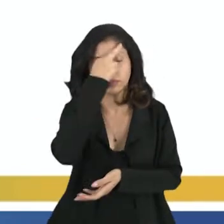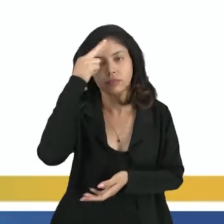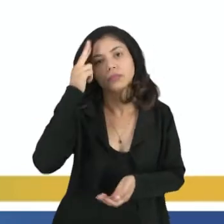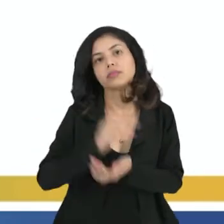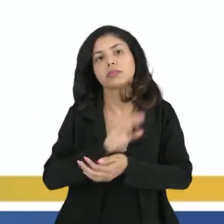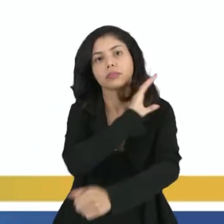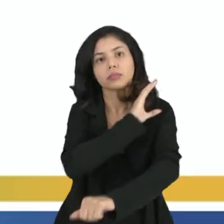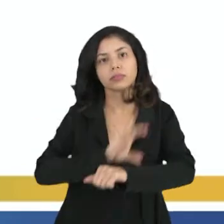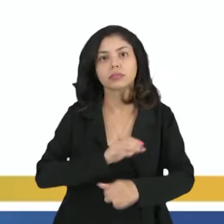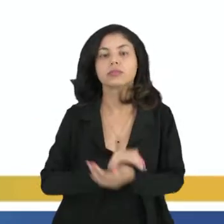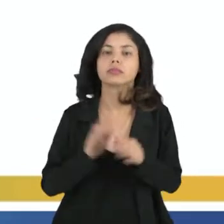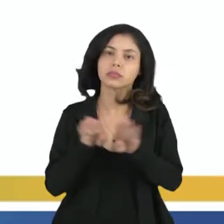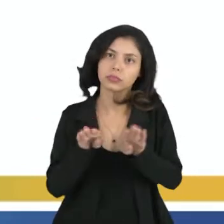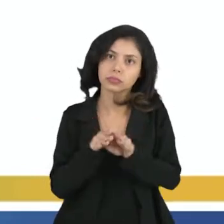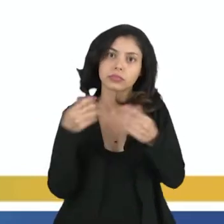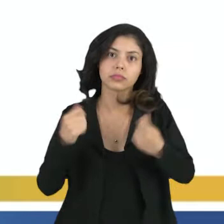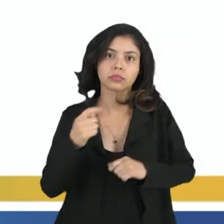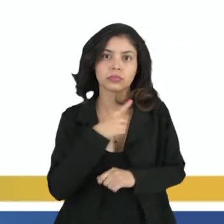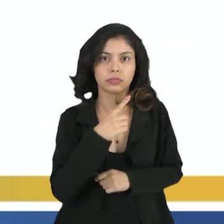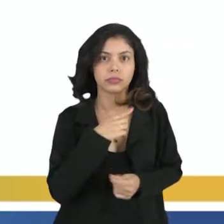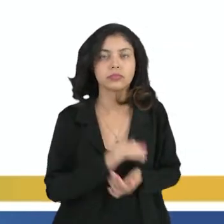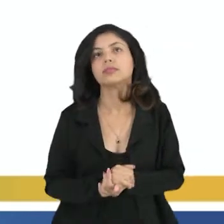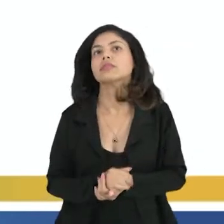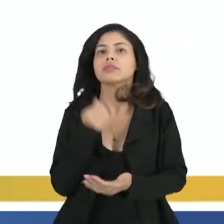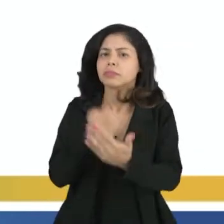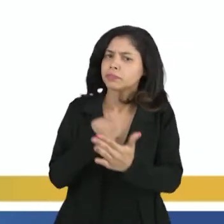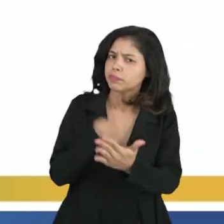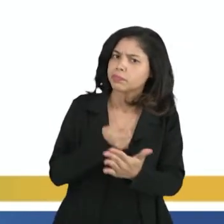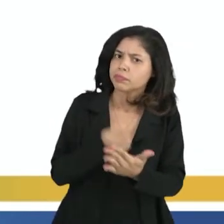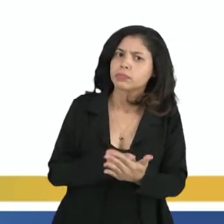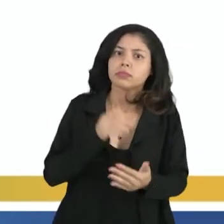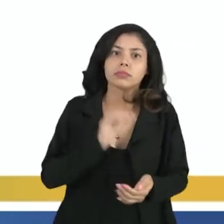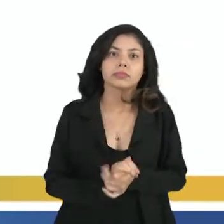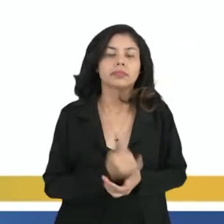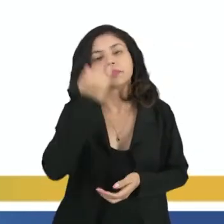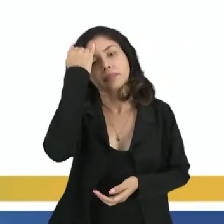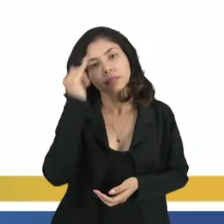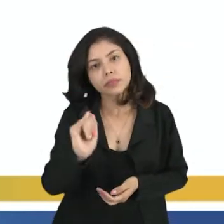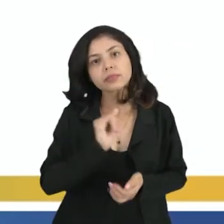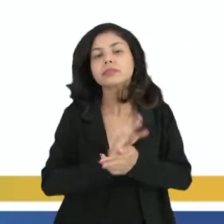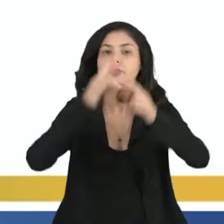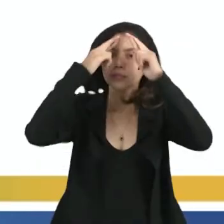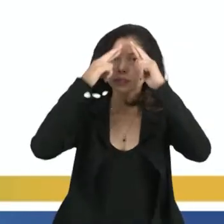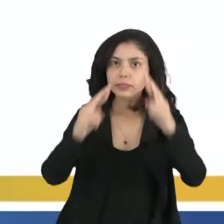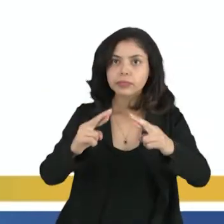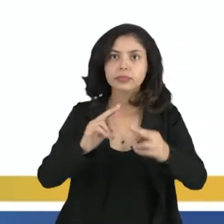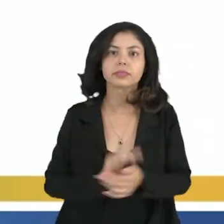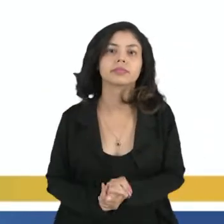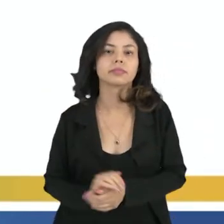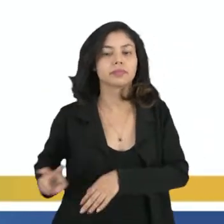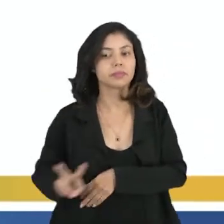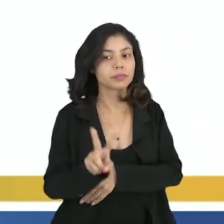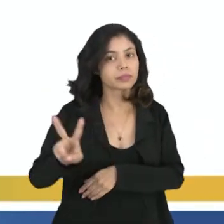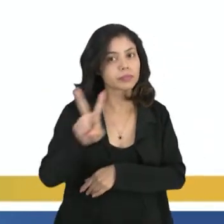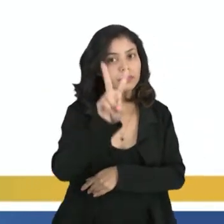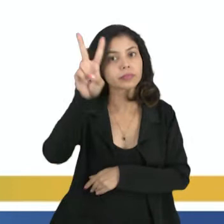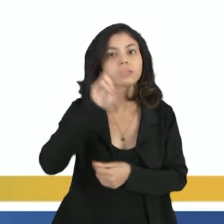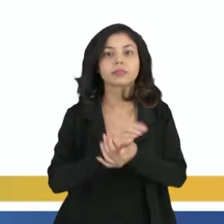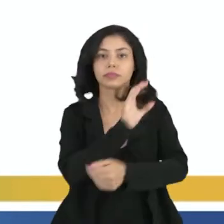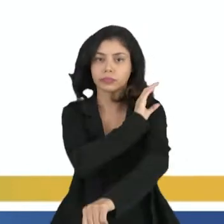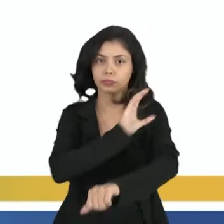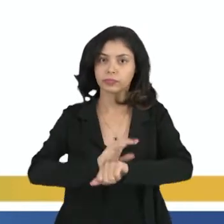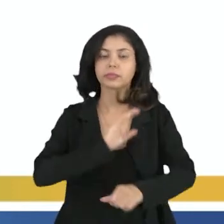sobre cultura, a gente também tem que reforçar a ideia do respeito, né? Aos valores, as